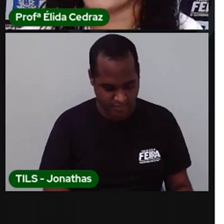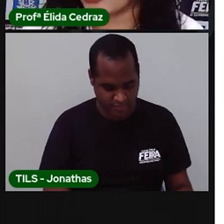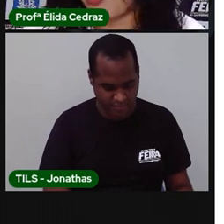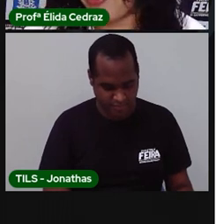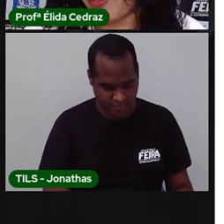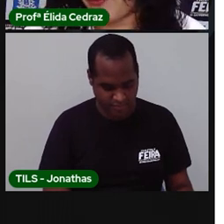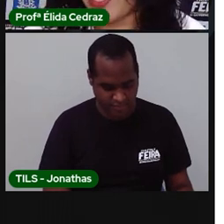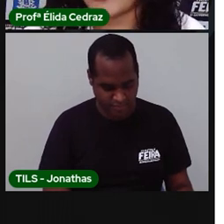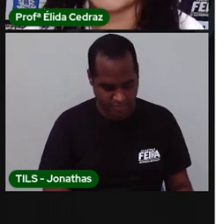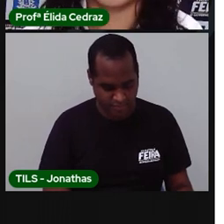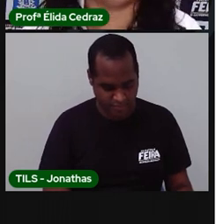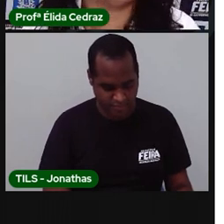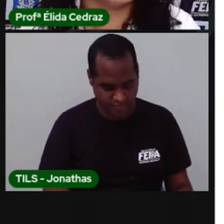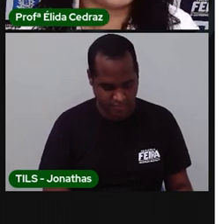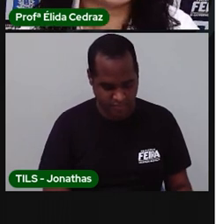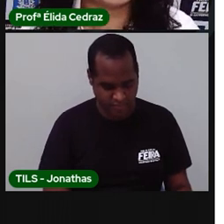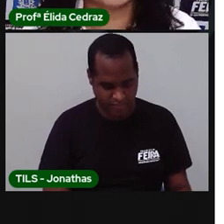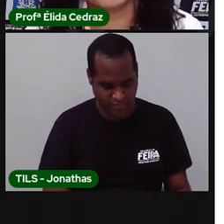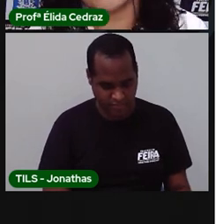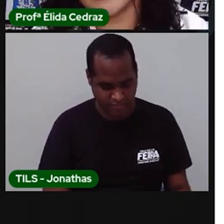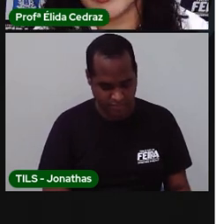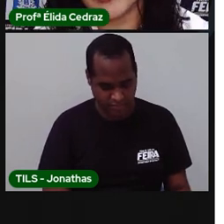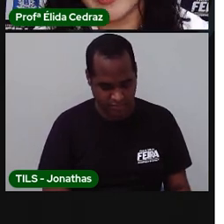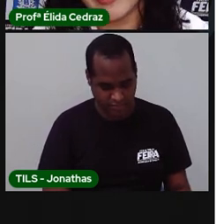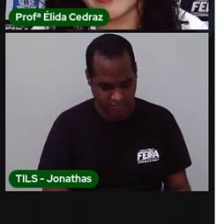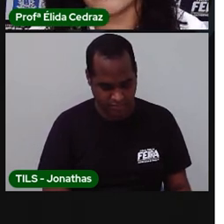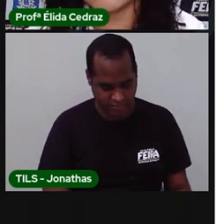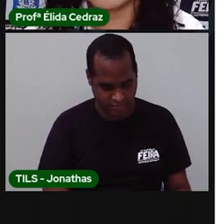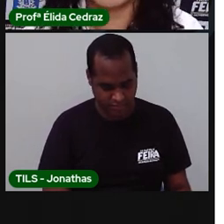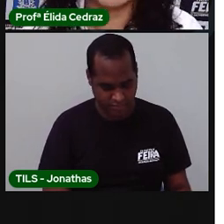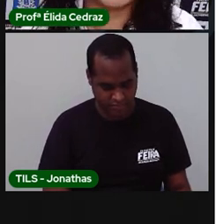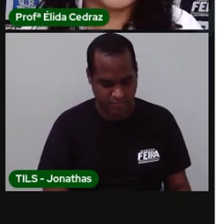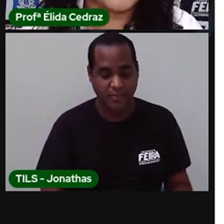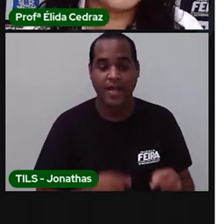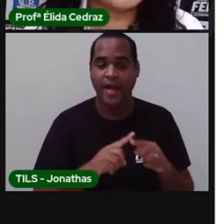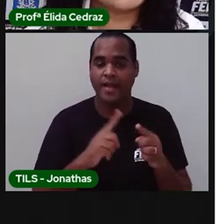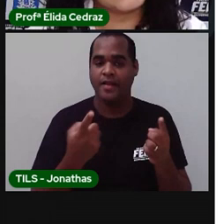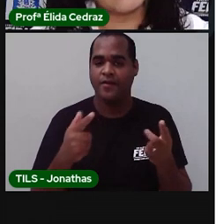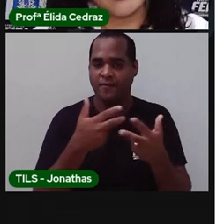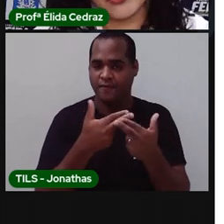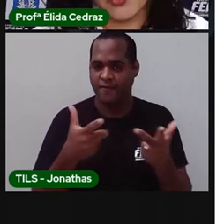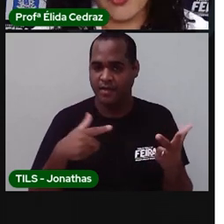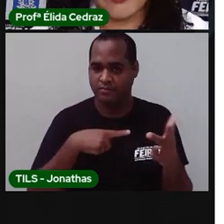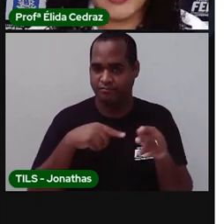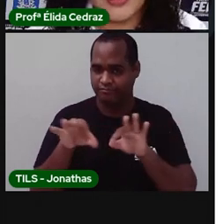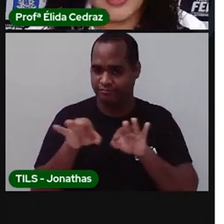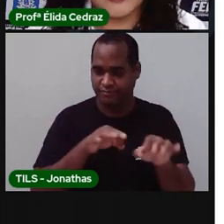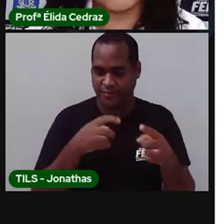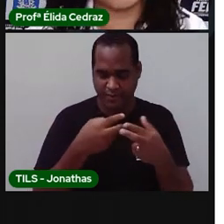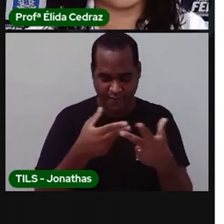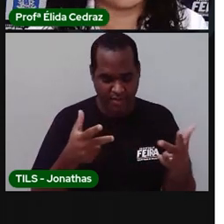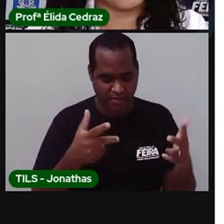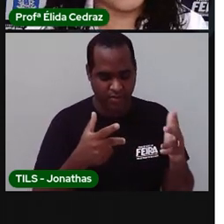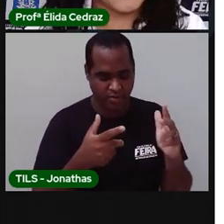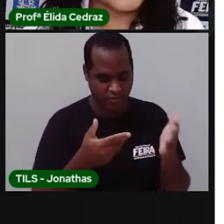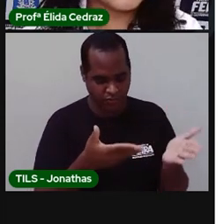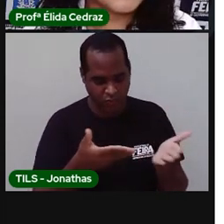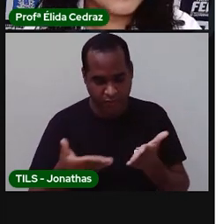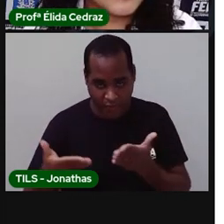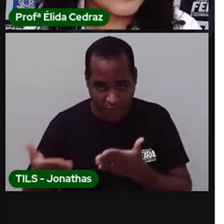né? A lista da frequência. A lista dos funcionários. A lista dos convidados.